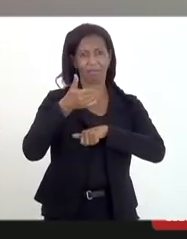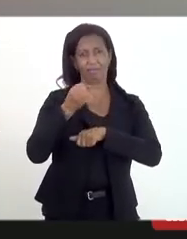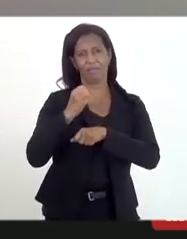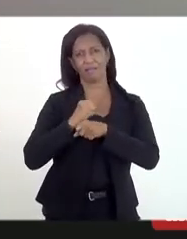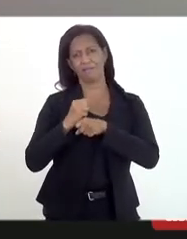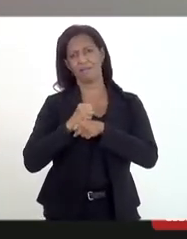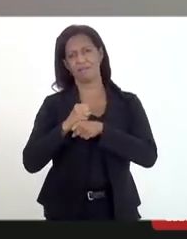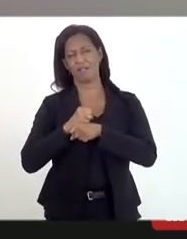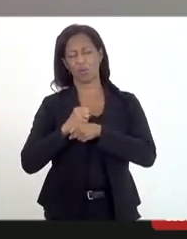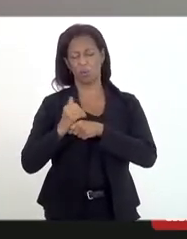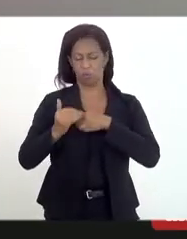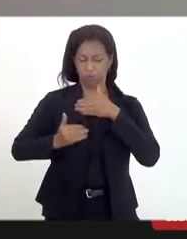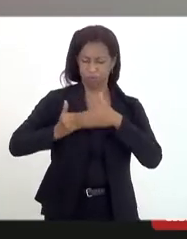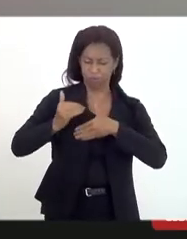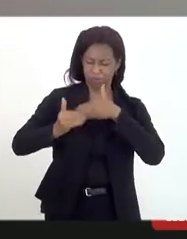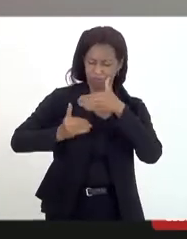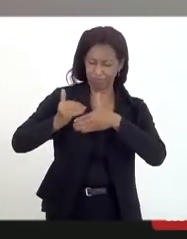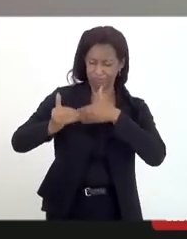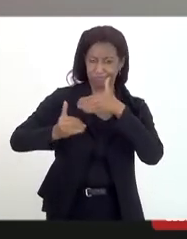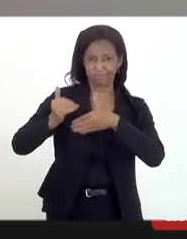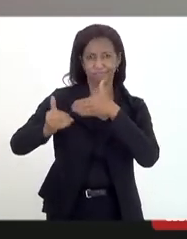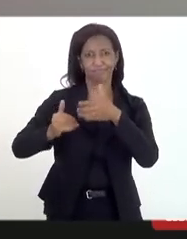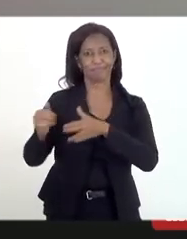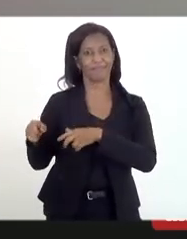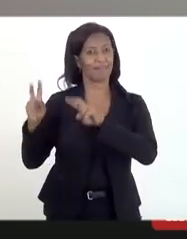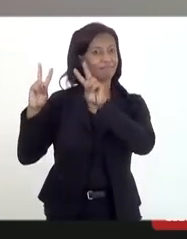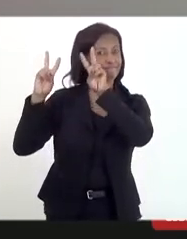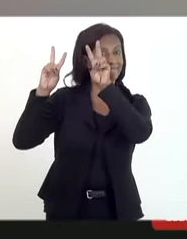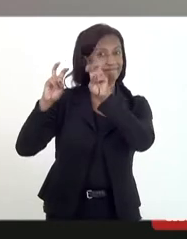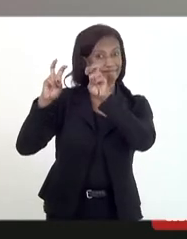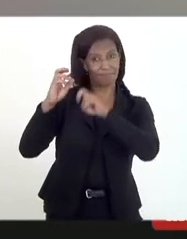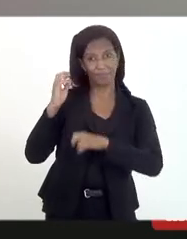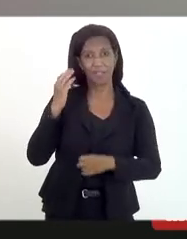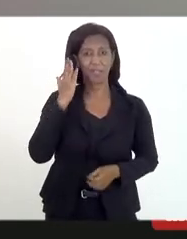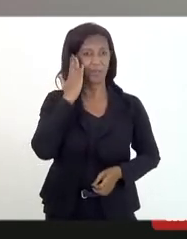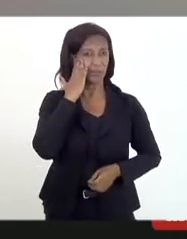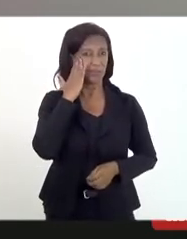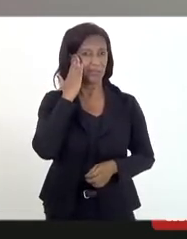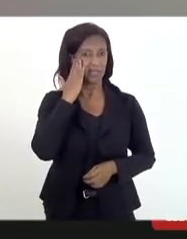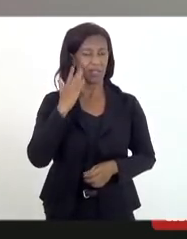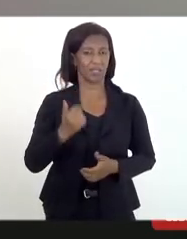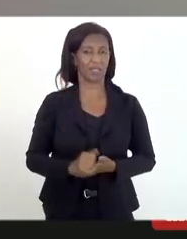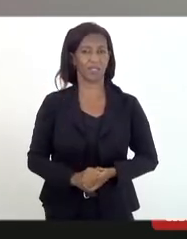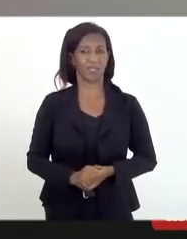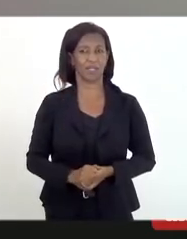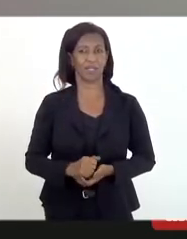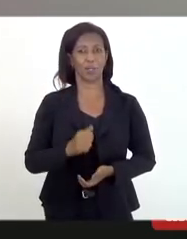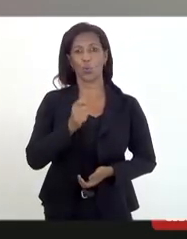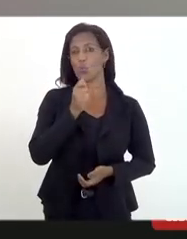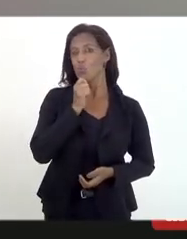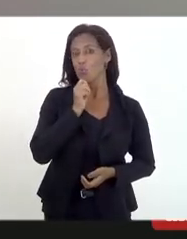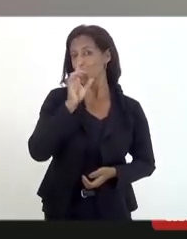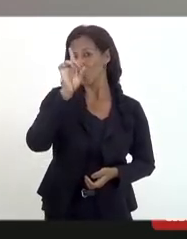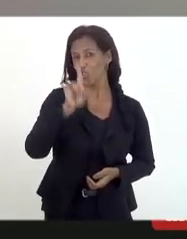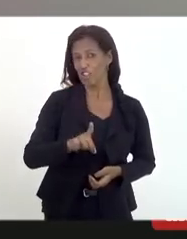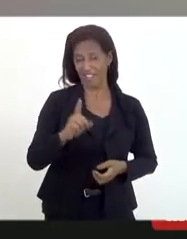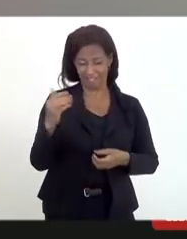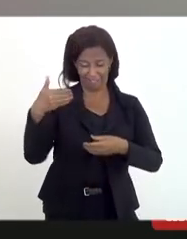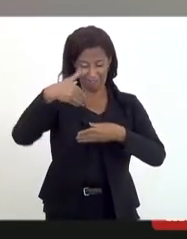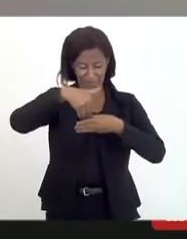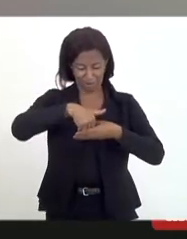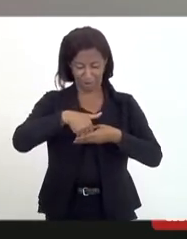em relação a essa temática. Sei que não tenho também direito a voto, mas gostaria de